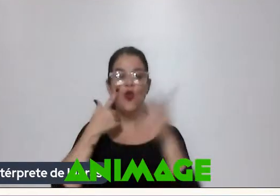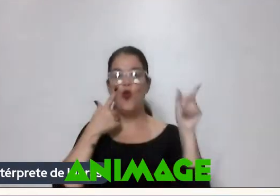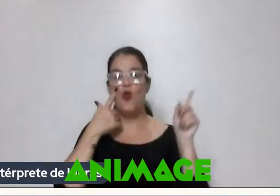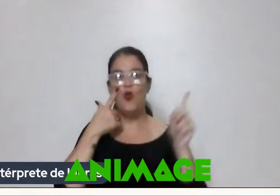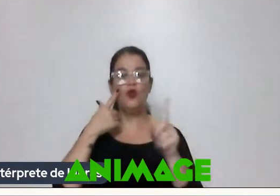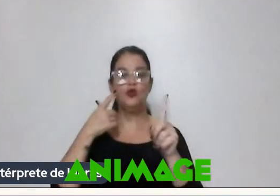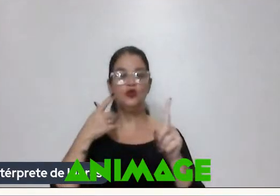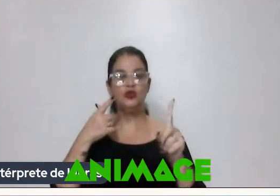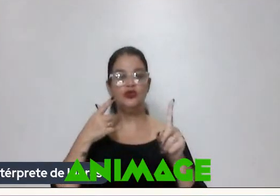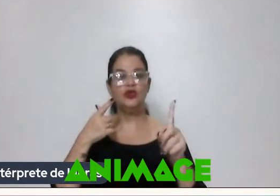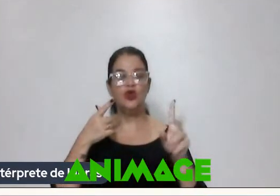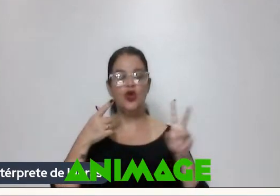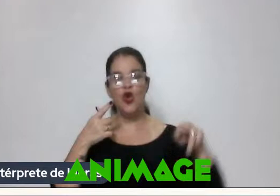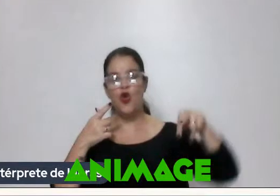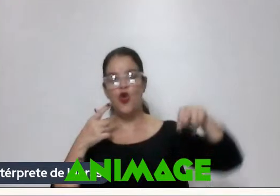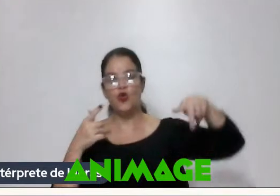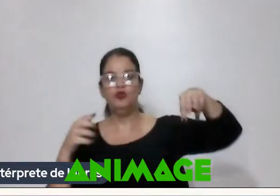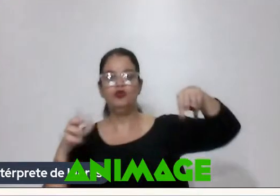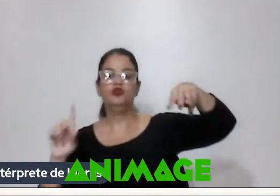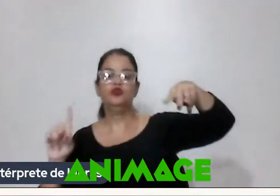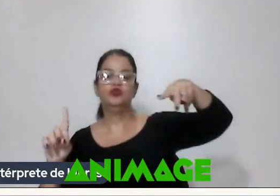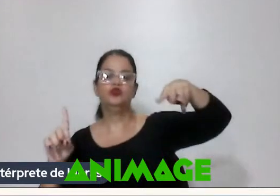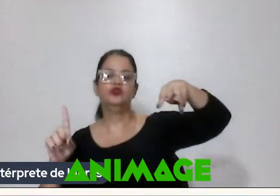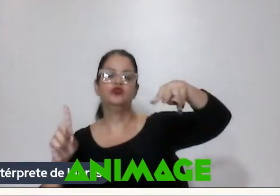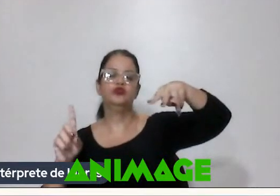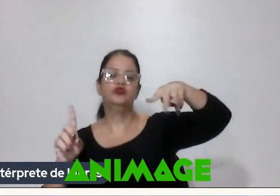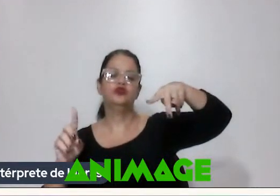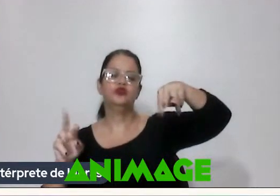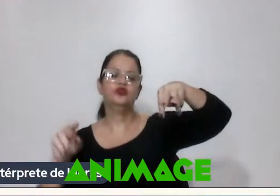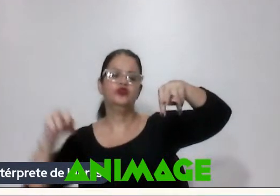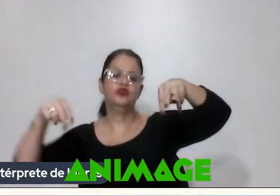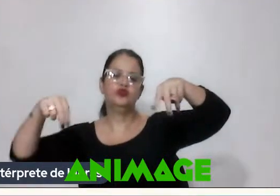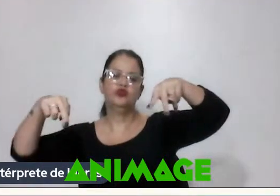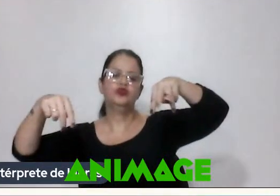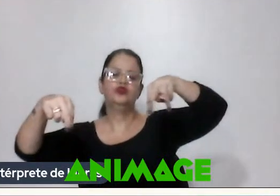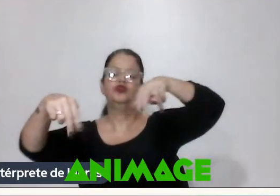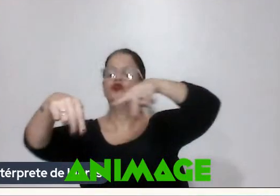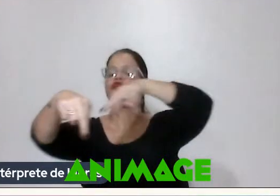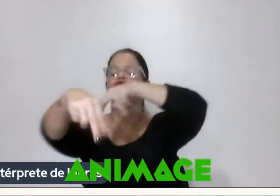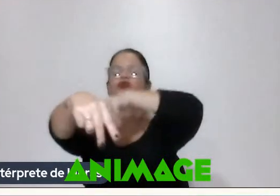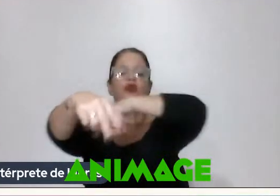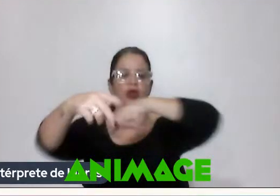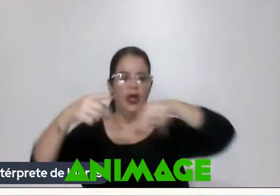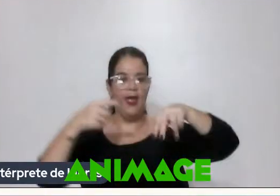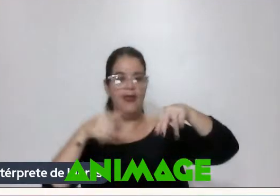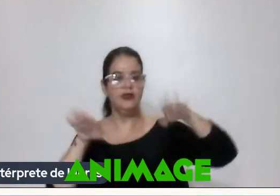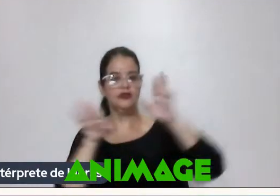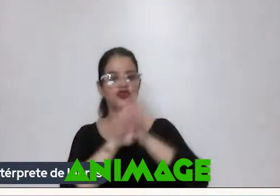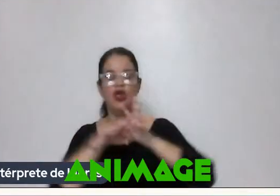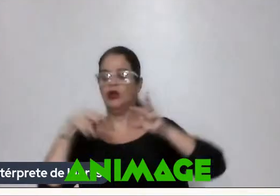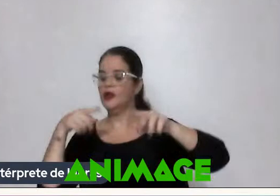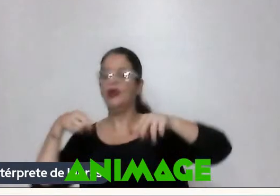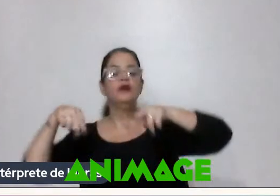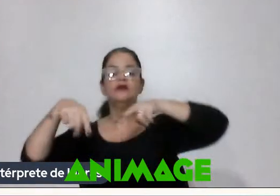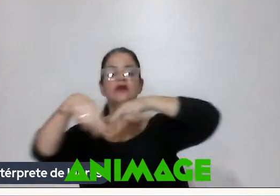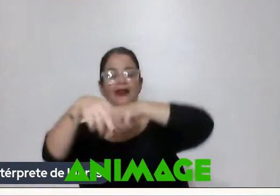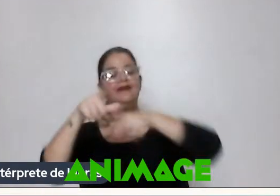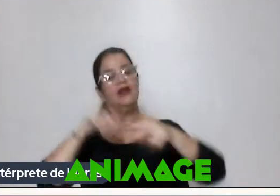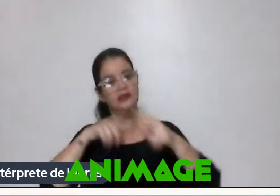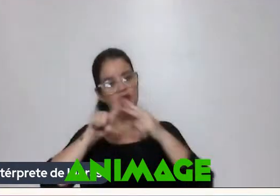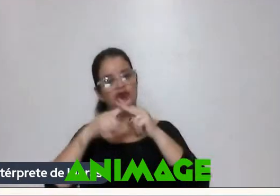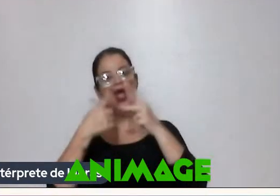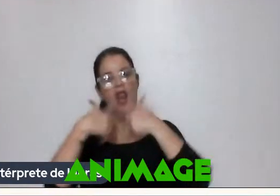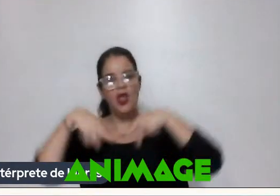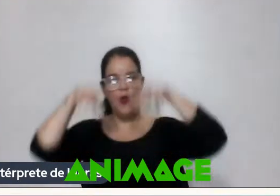assim A gente corta Então assim Tem Tem essas Essas Ferramentas aí Que eu acho Que é da linguagem Do